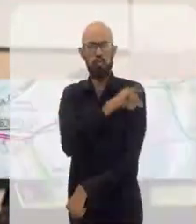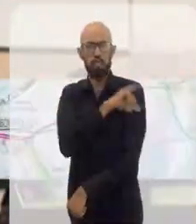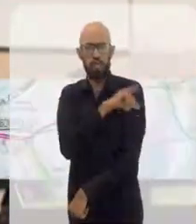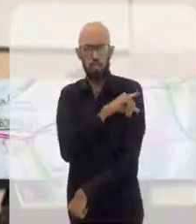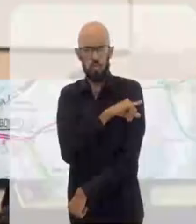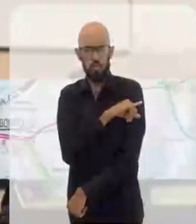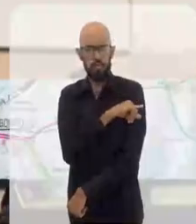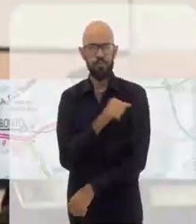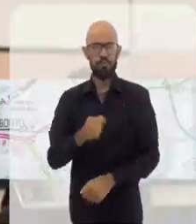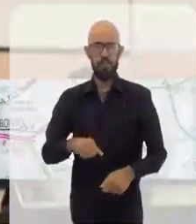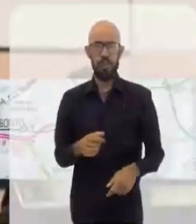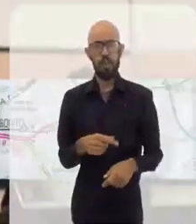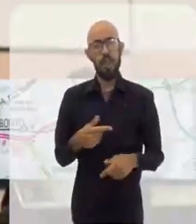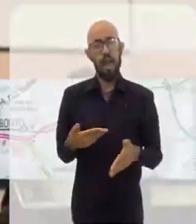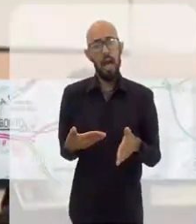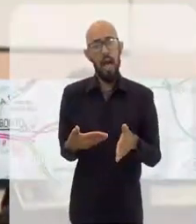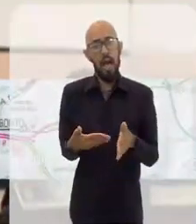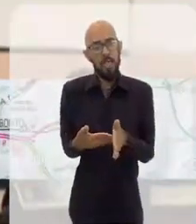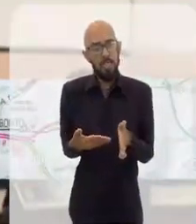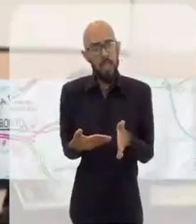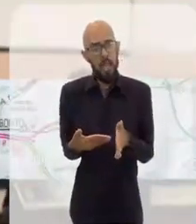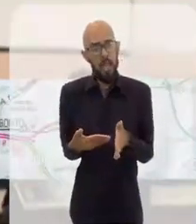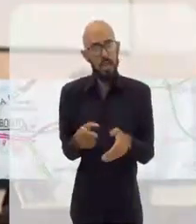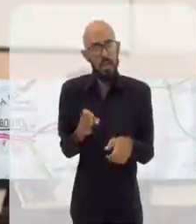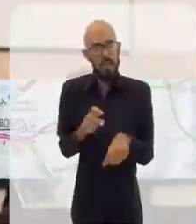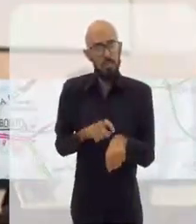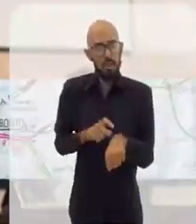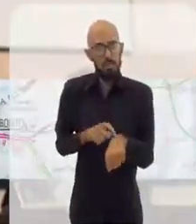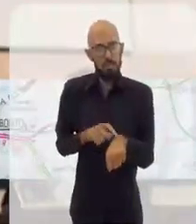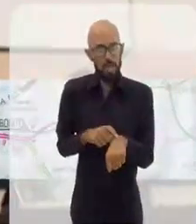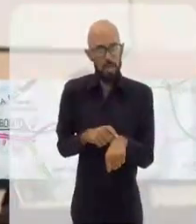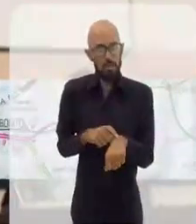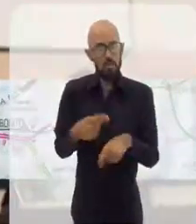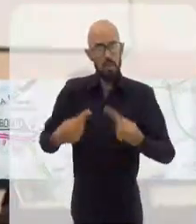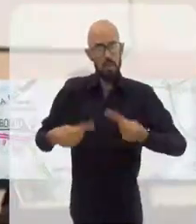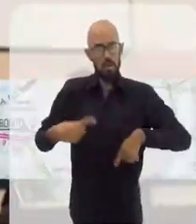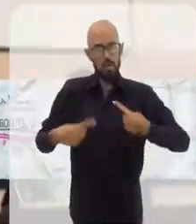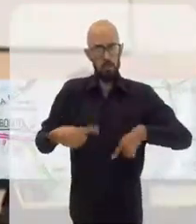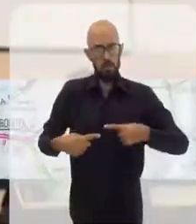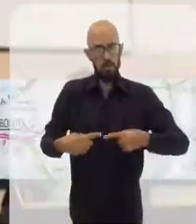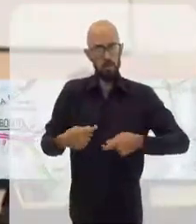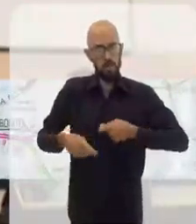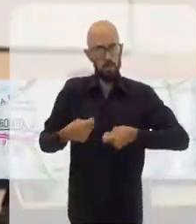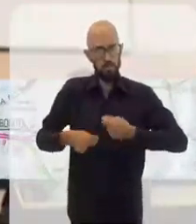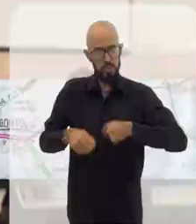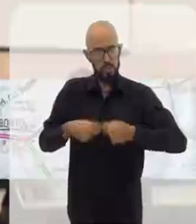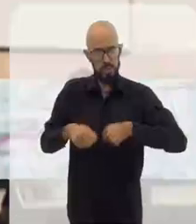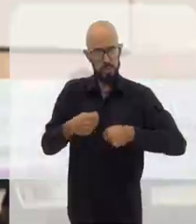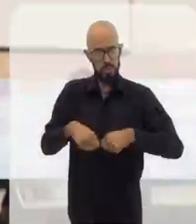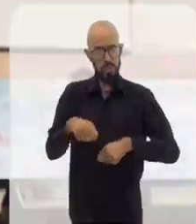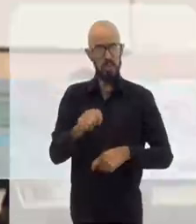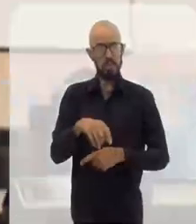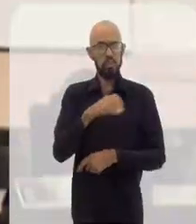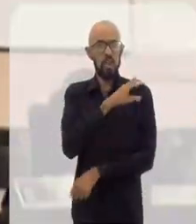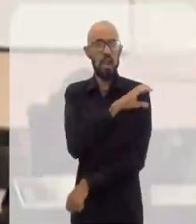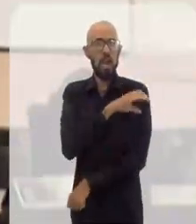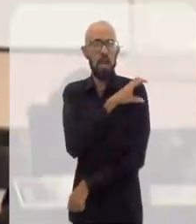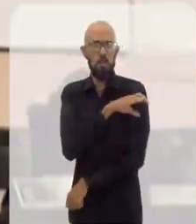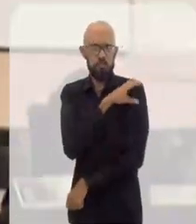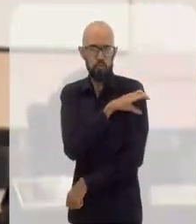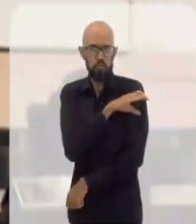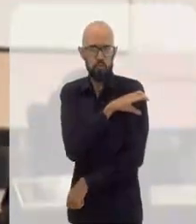Janeiro, que até então pertencia como núcleo político e administrativo Campos dos Goitacazes. Mas uma série de